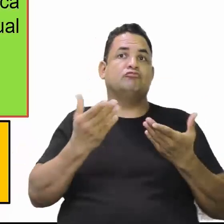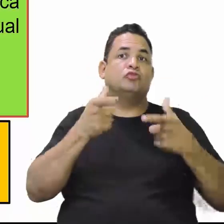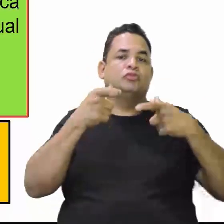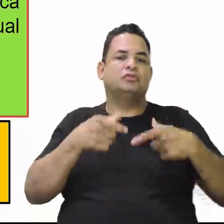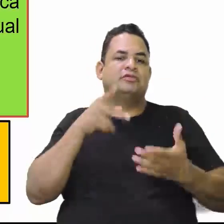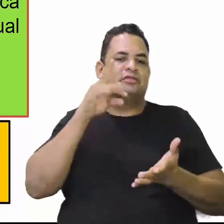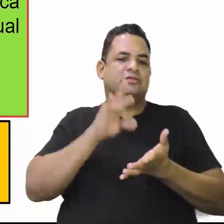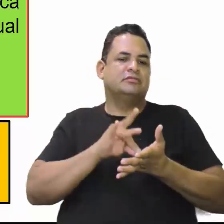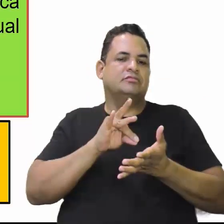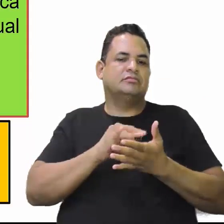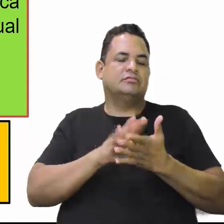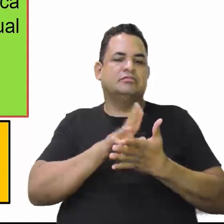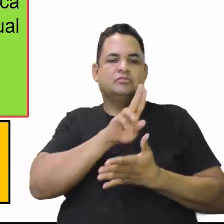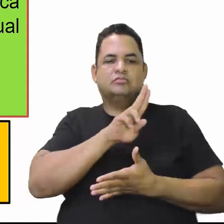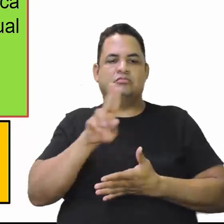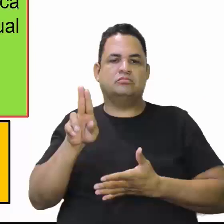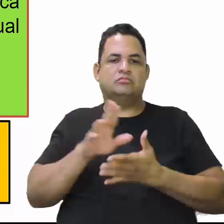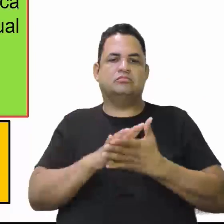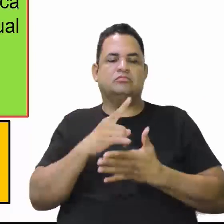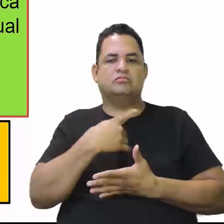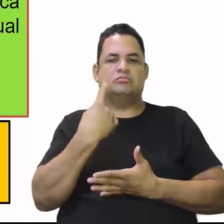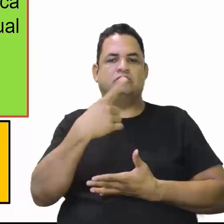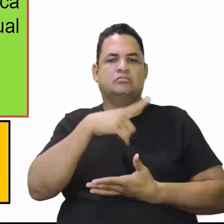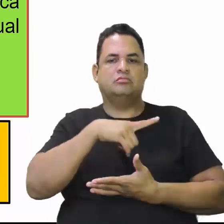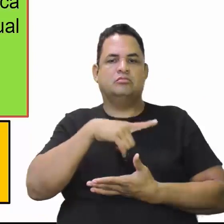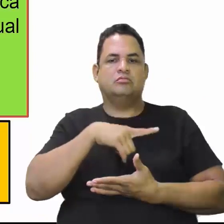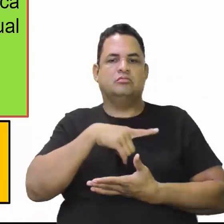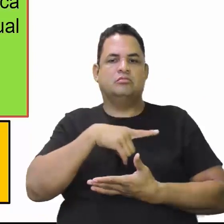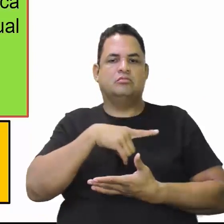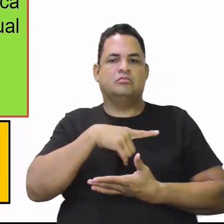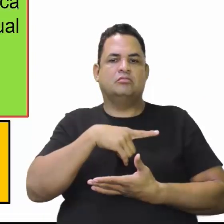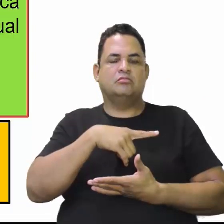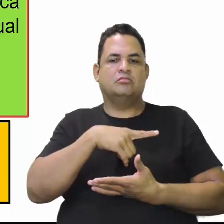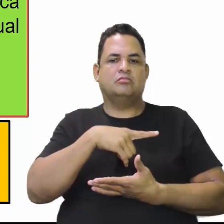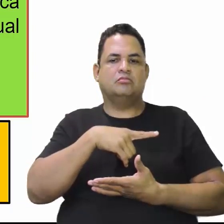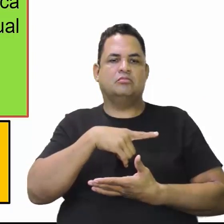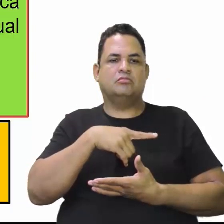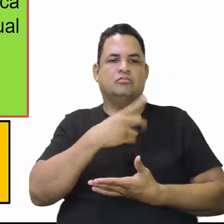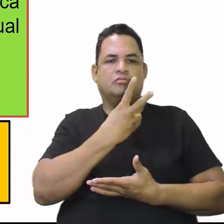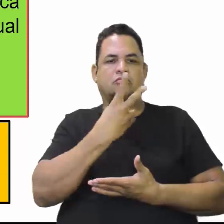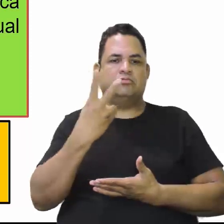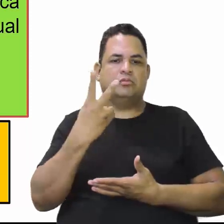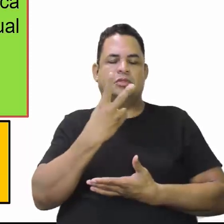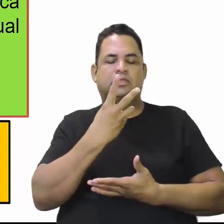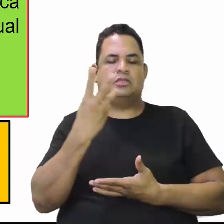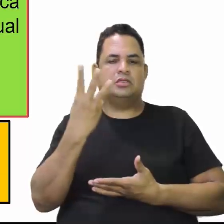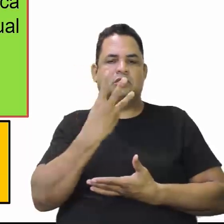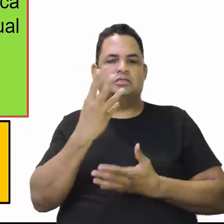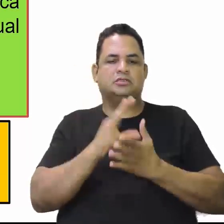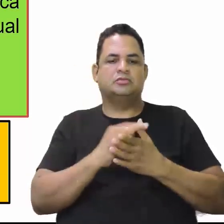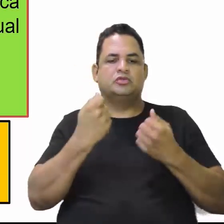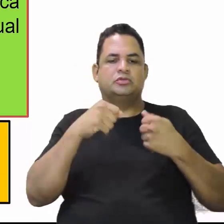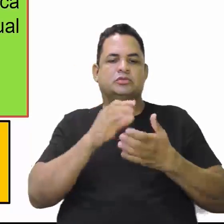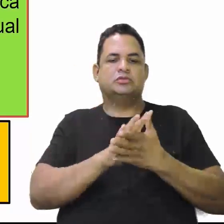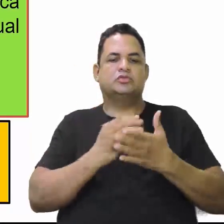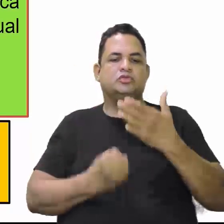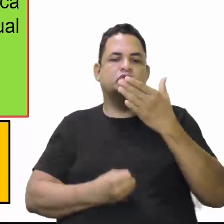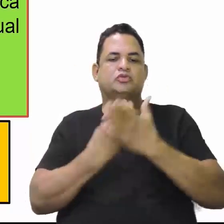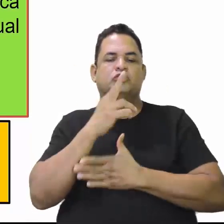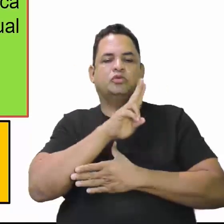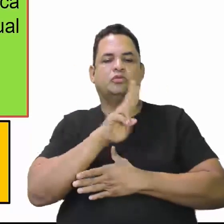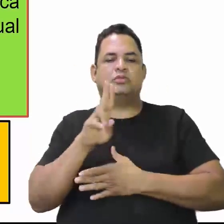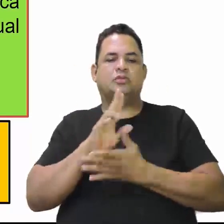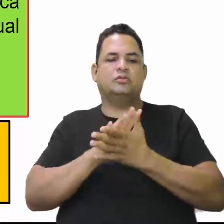realmente o nome. Mas nós temos aqui três possibilidades de onde veio o nome Porto Velho.